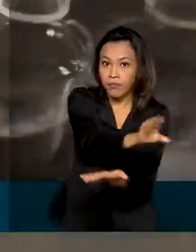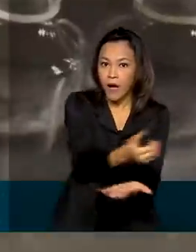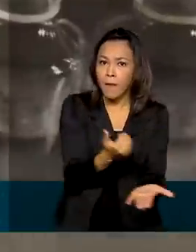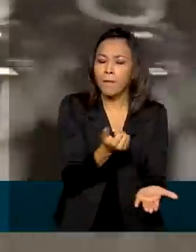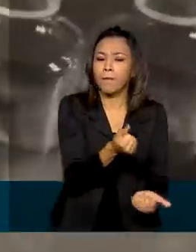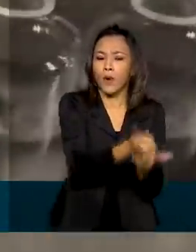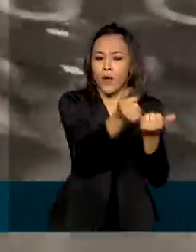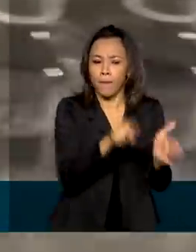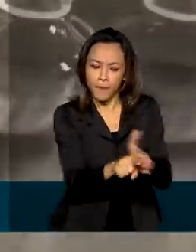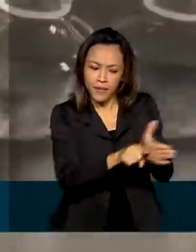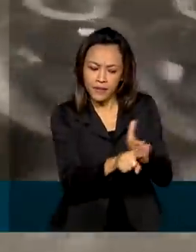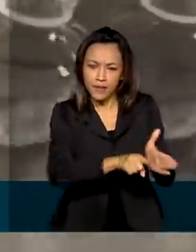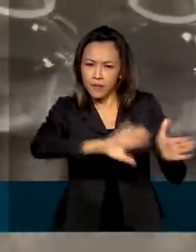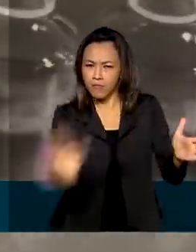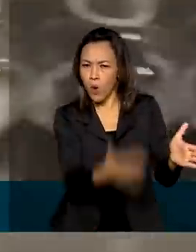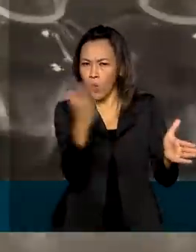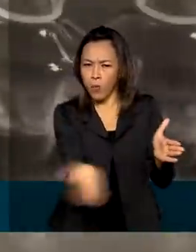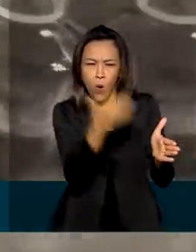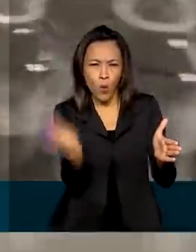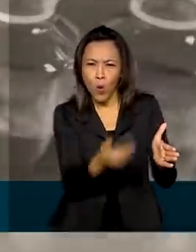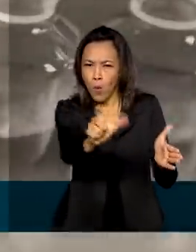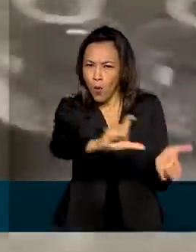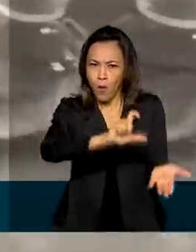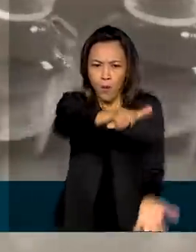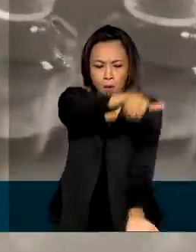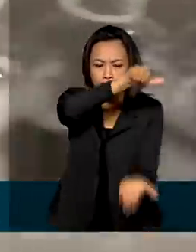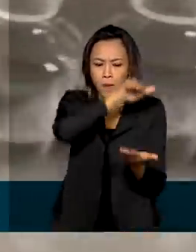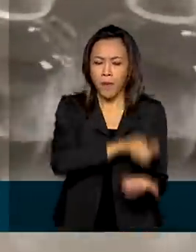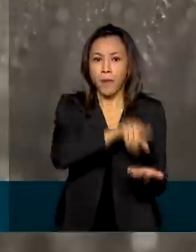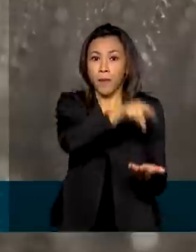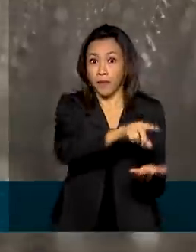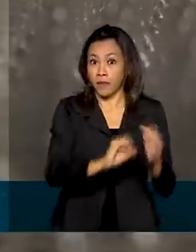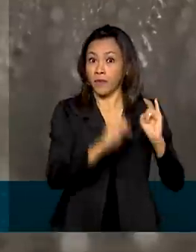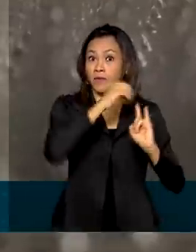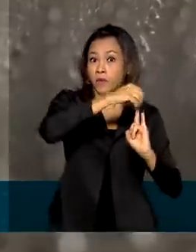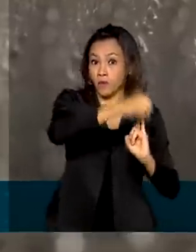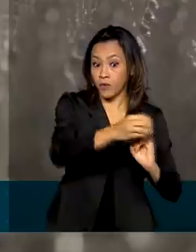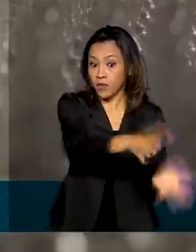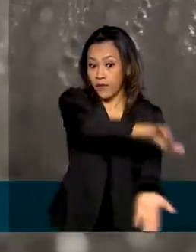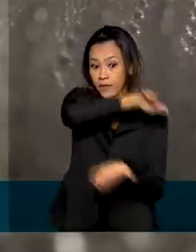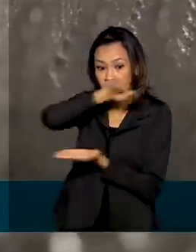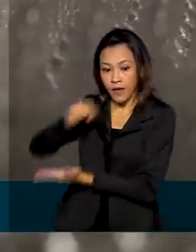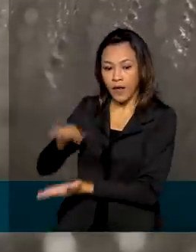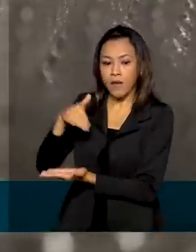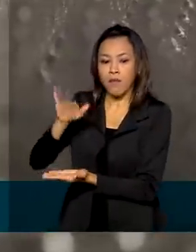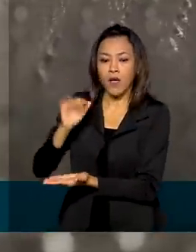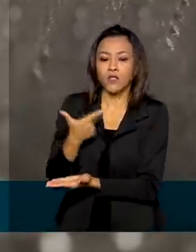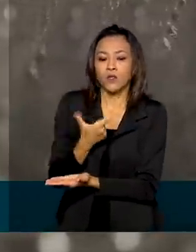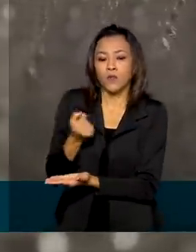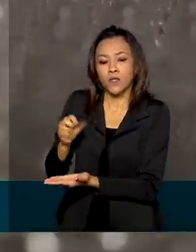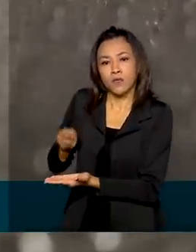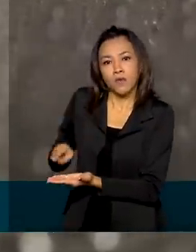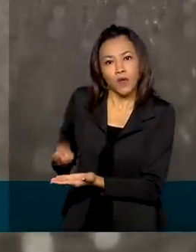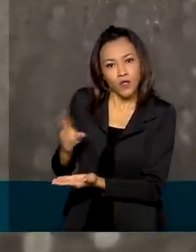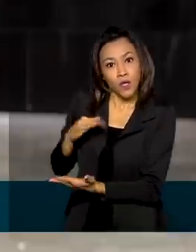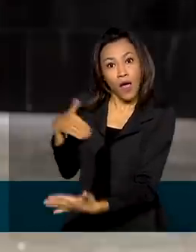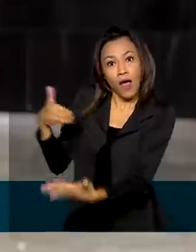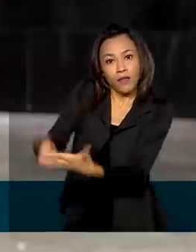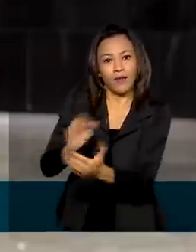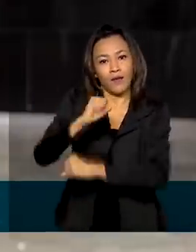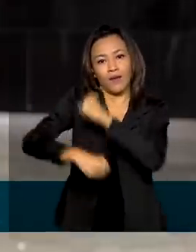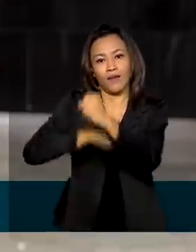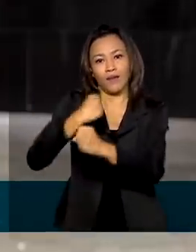ampliar a linha de produção da Fiocruz que deve entregar ao Ministério da Saúde mais de 200 milhões de doses até o final do ano.